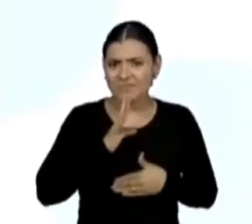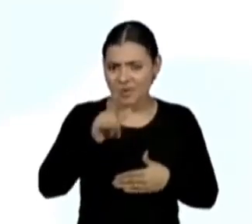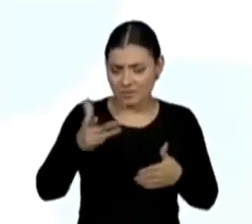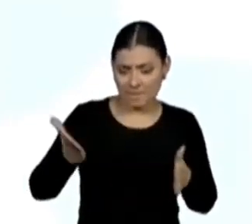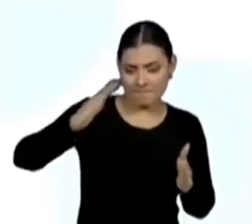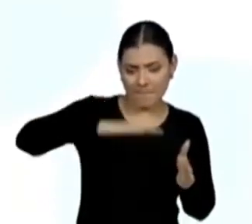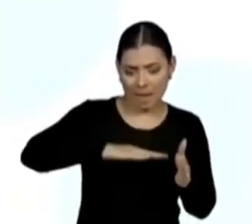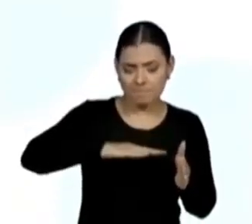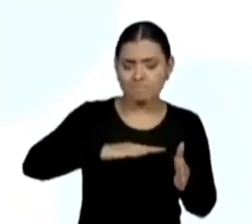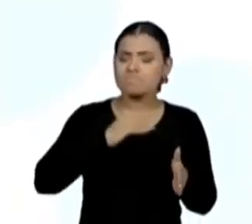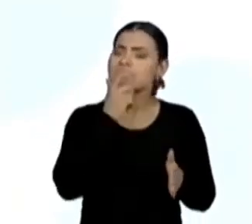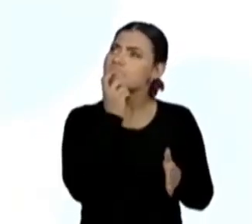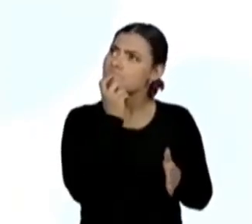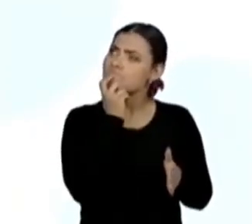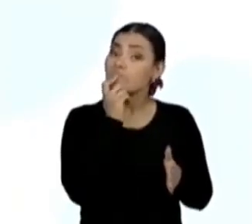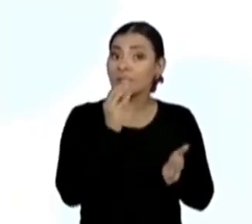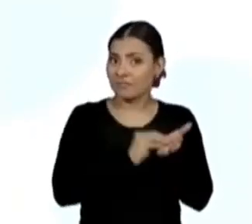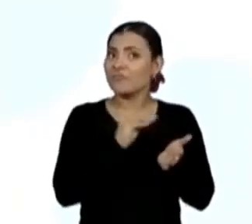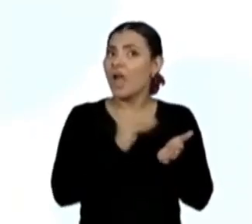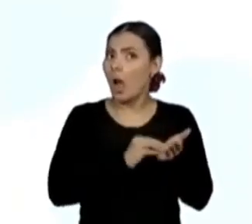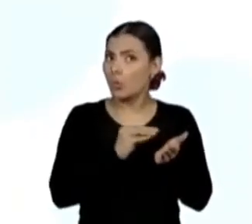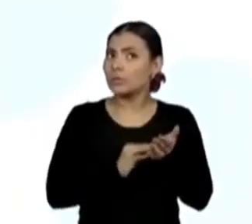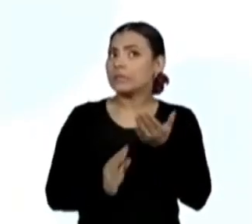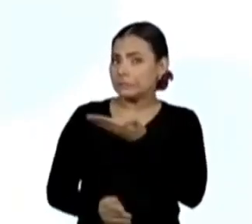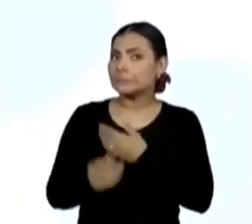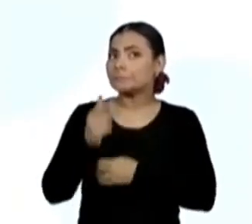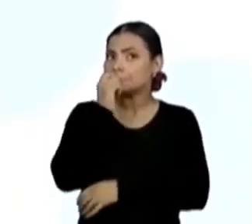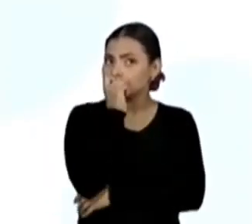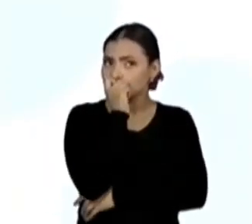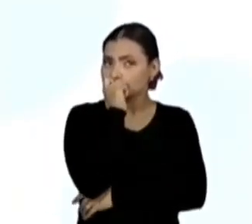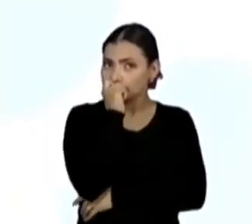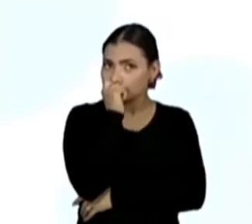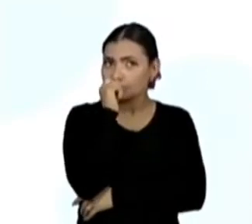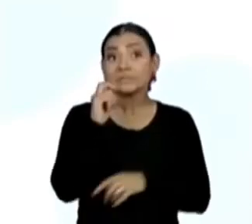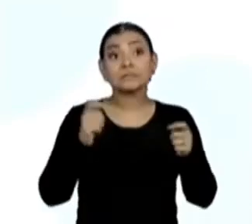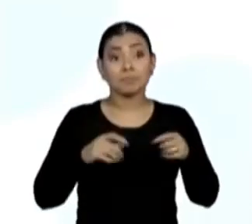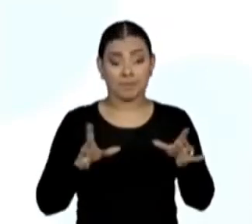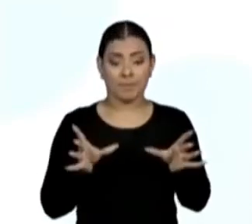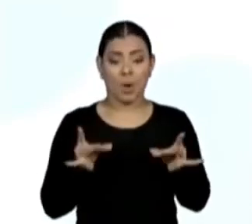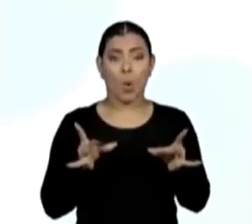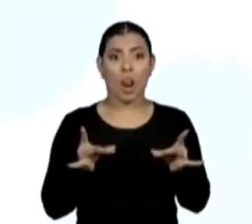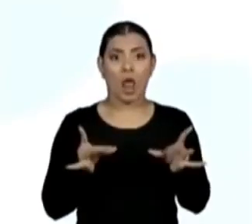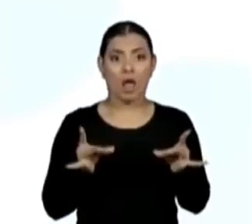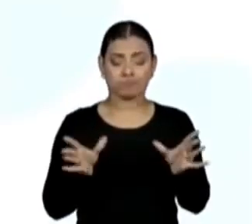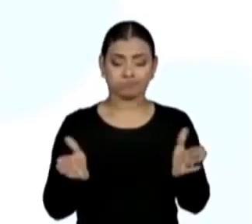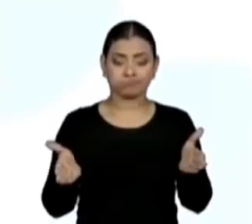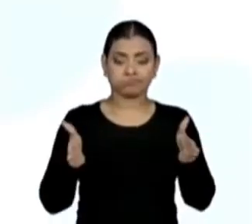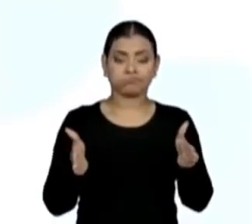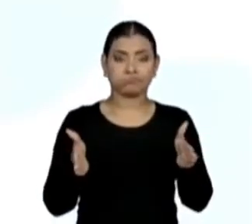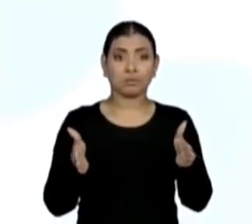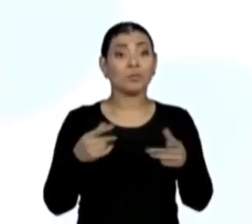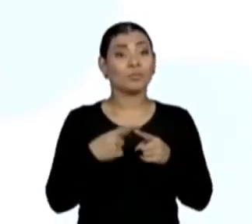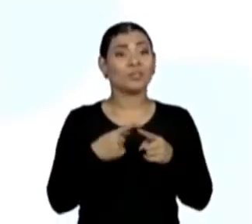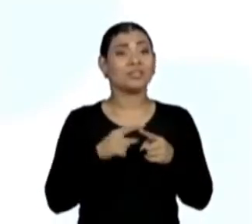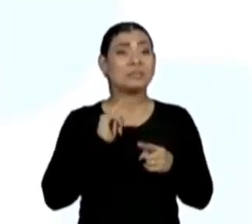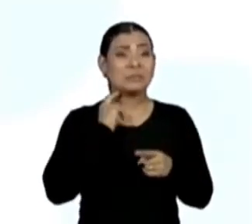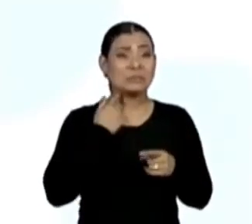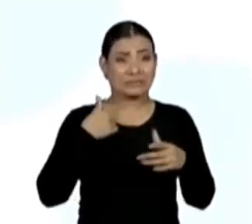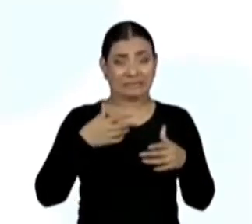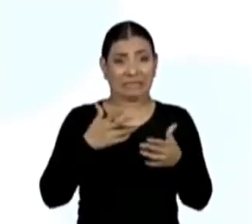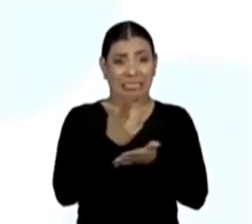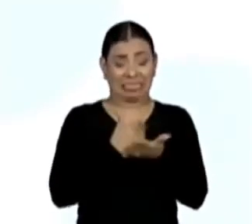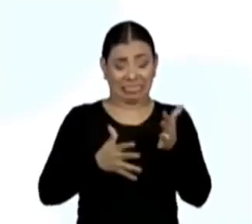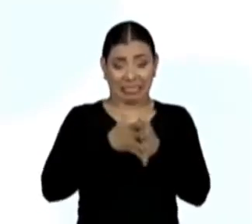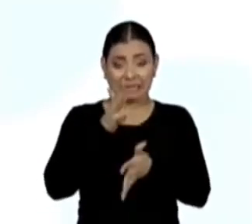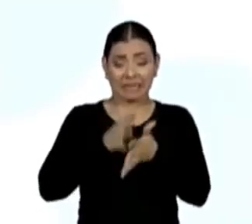a Provanessa diz que faltam as abas. Perfeito. Eu poderia desenhar as abas para colagem, mas eu não vou fazer isso porque vai sujar um pouco o meu